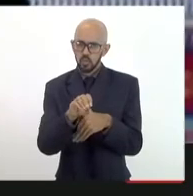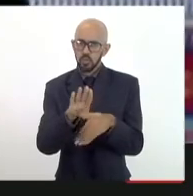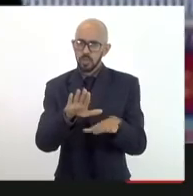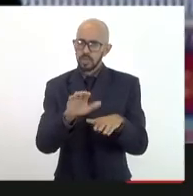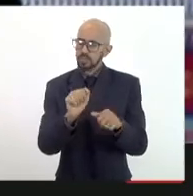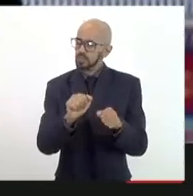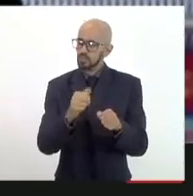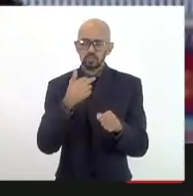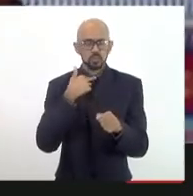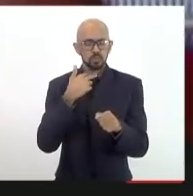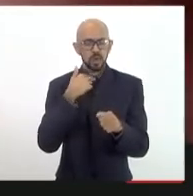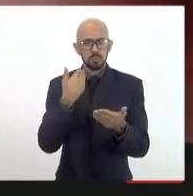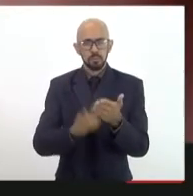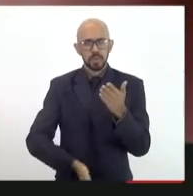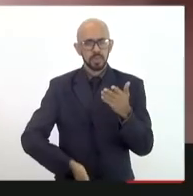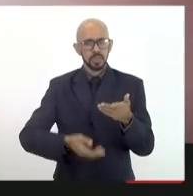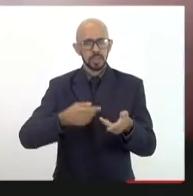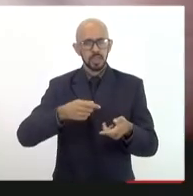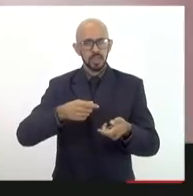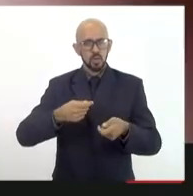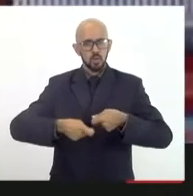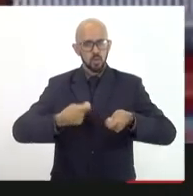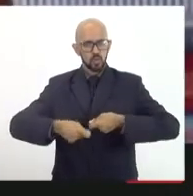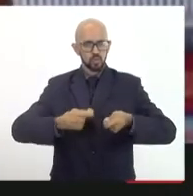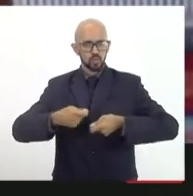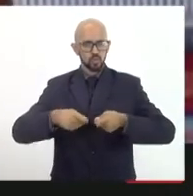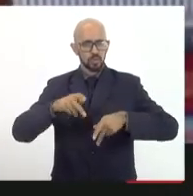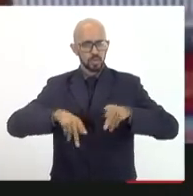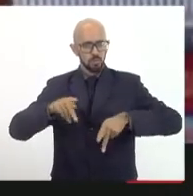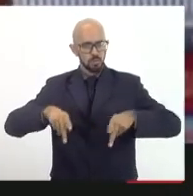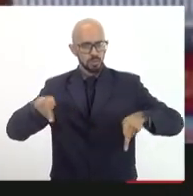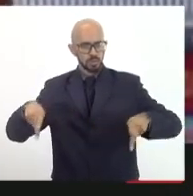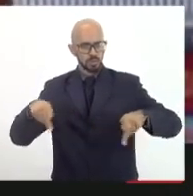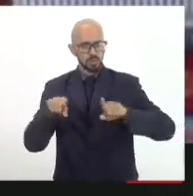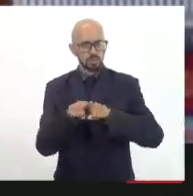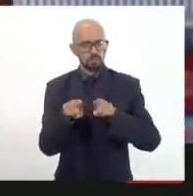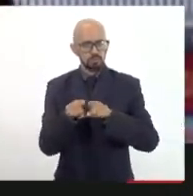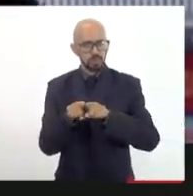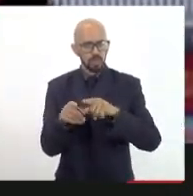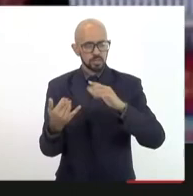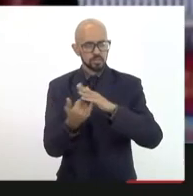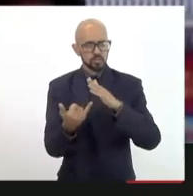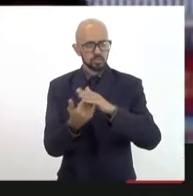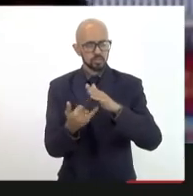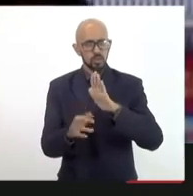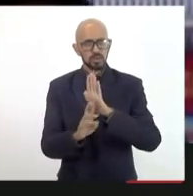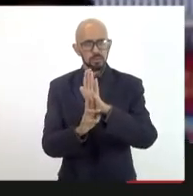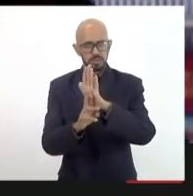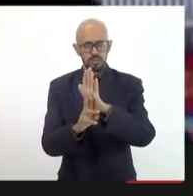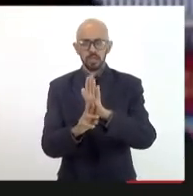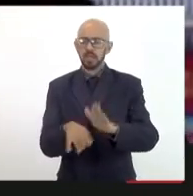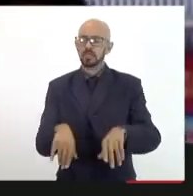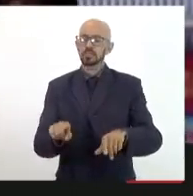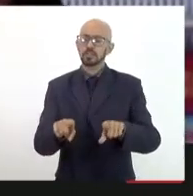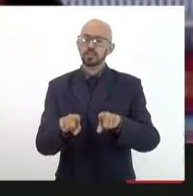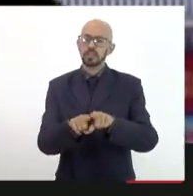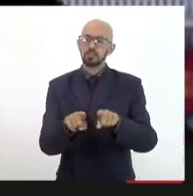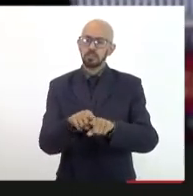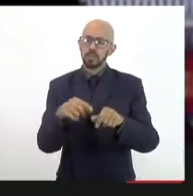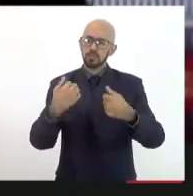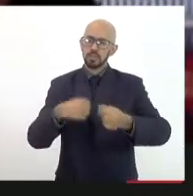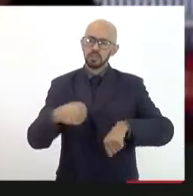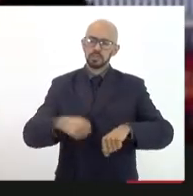os auspícios da população fluminense e das suas instituições importante pensar que a gente precisa também